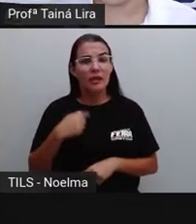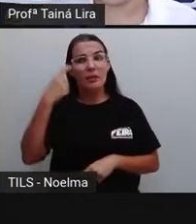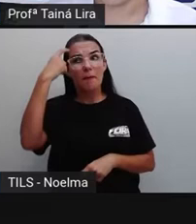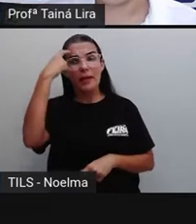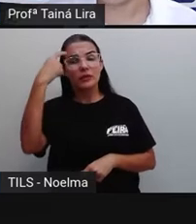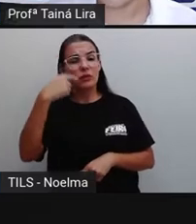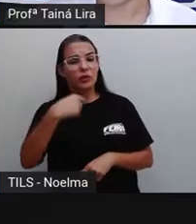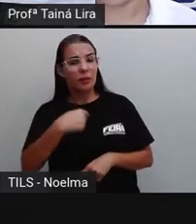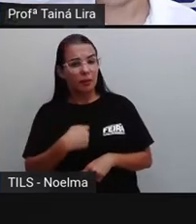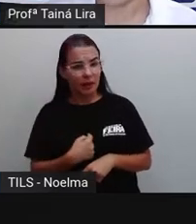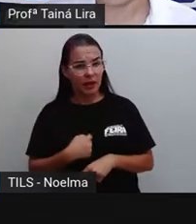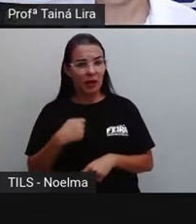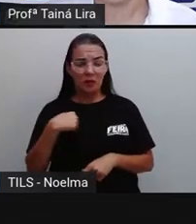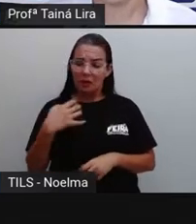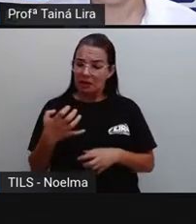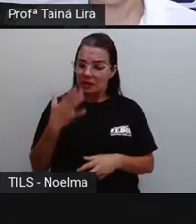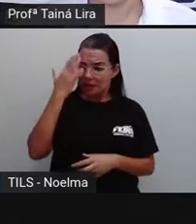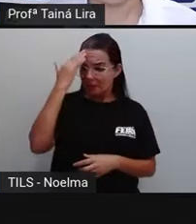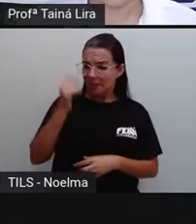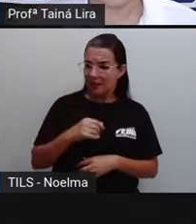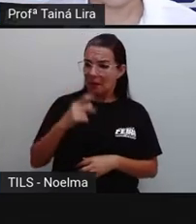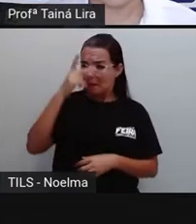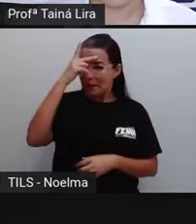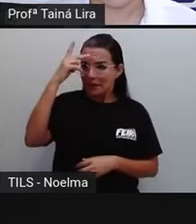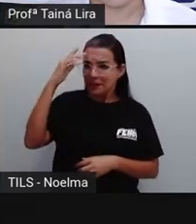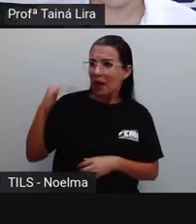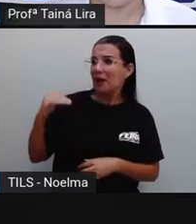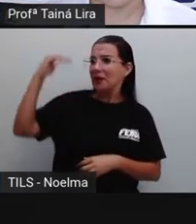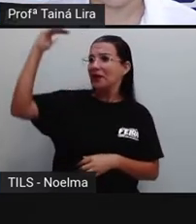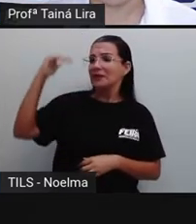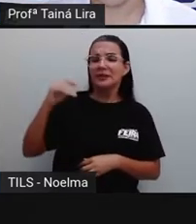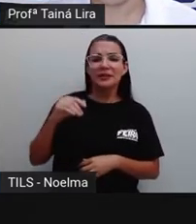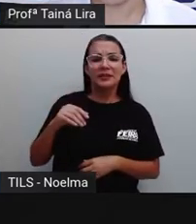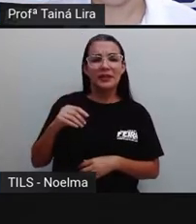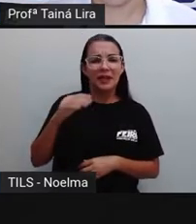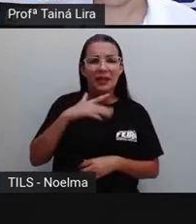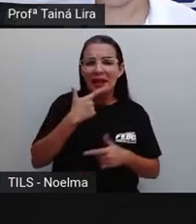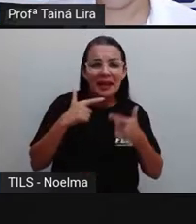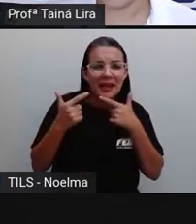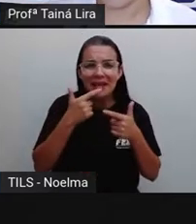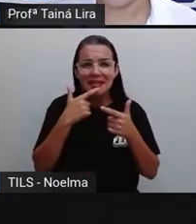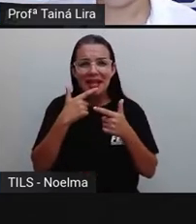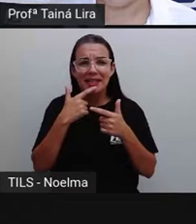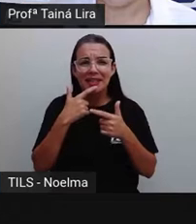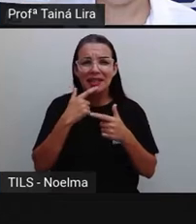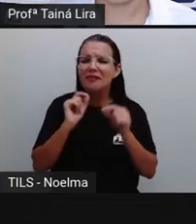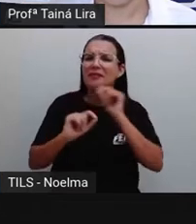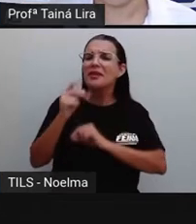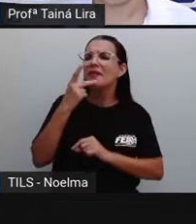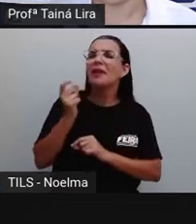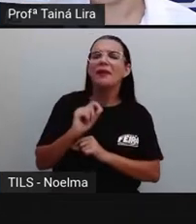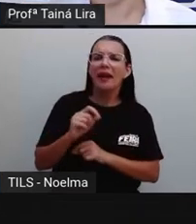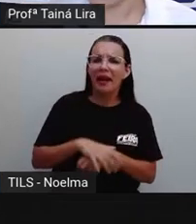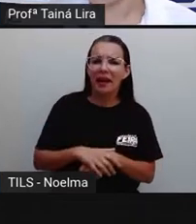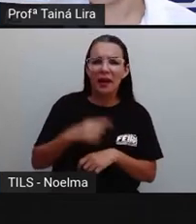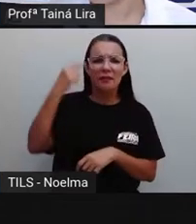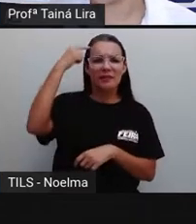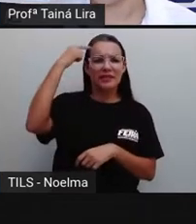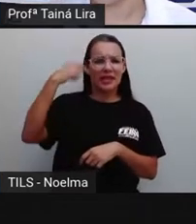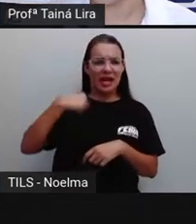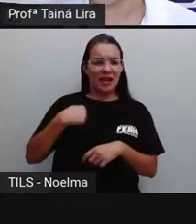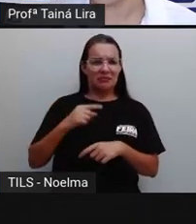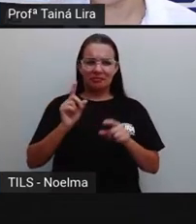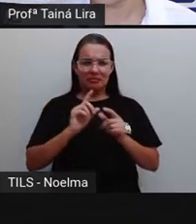grande é engraçada. O que eles querem dizer? Pensam que eu não sou nada? Só você quando